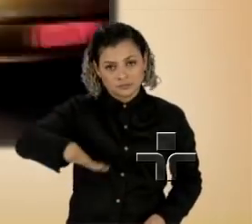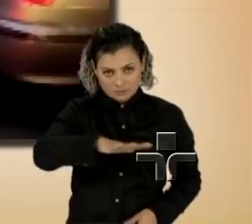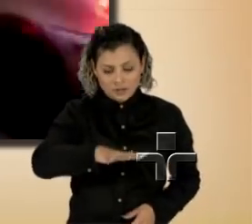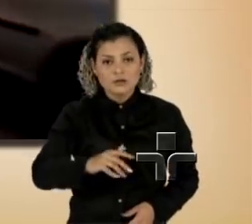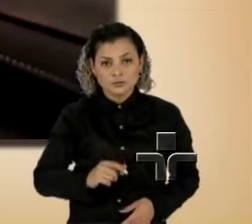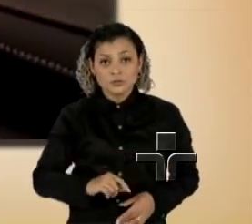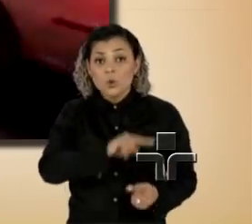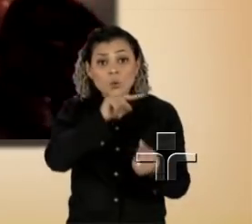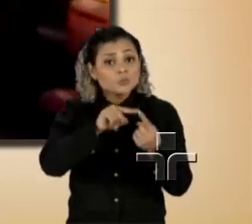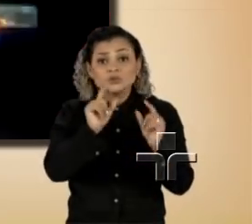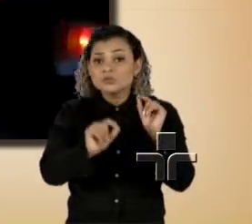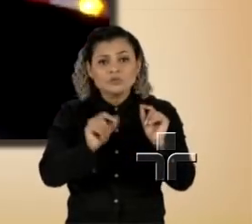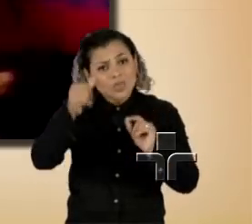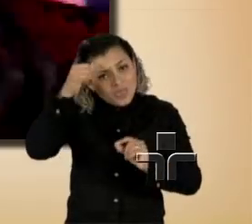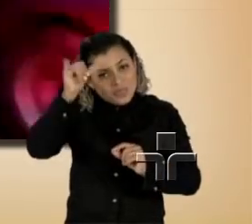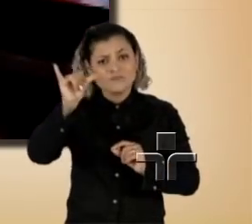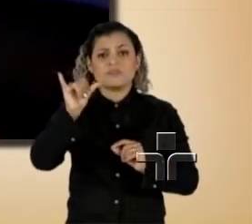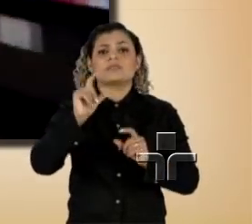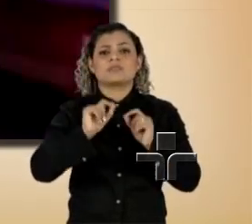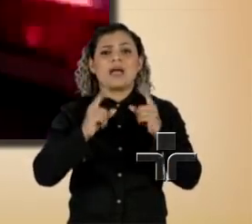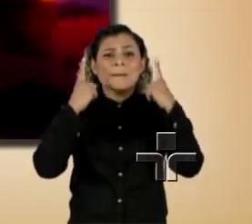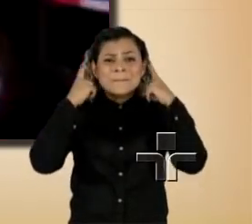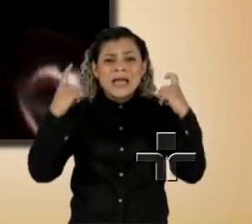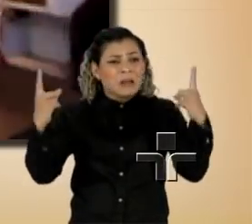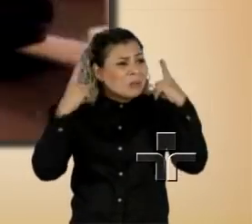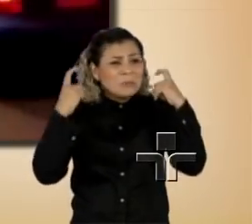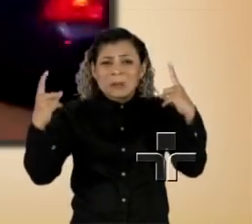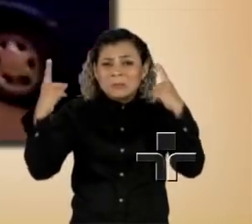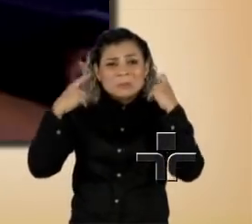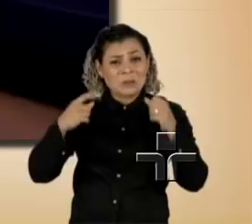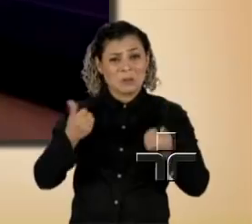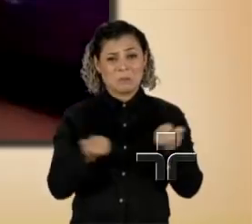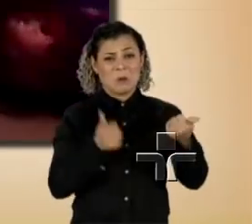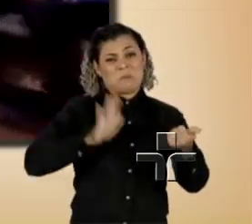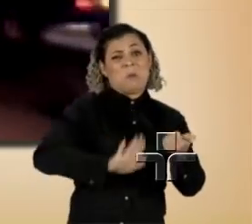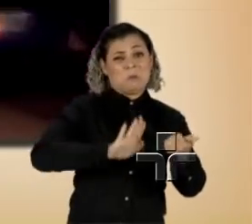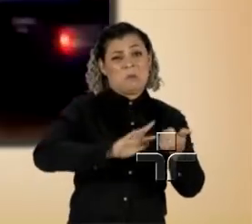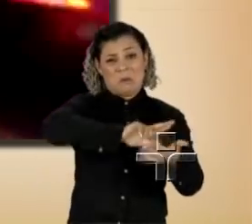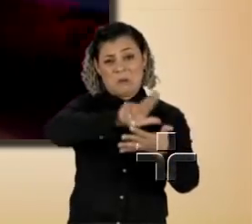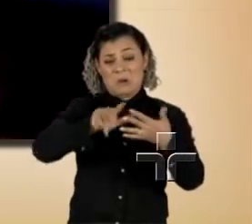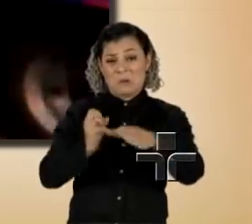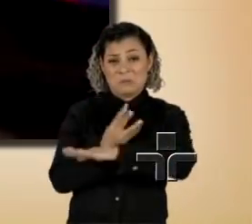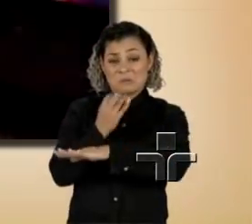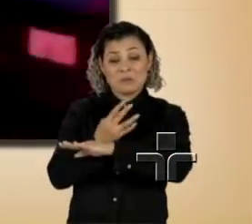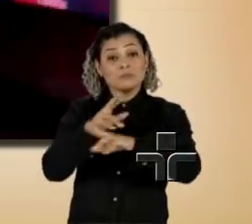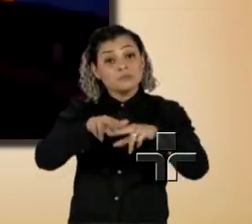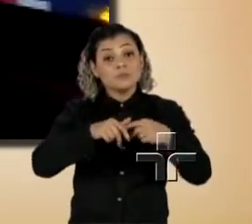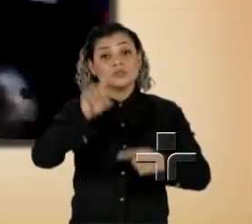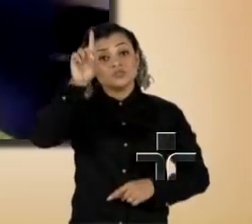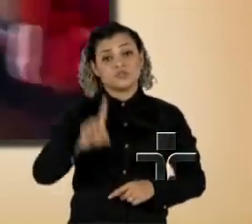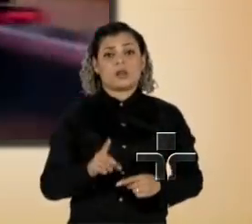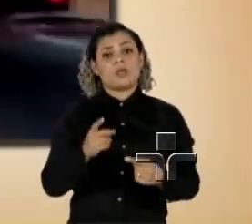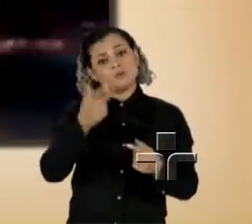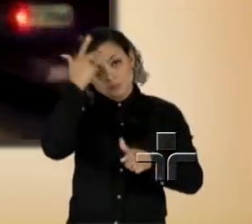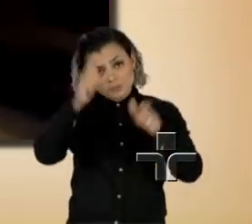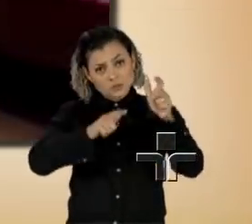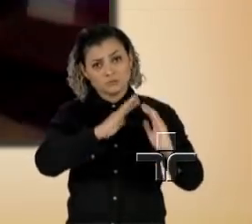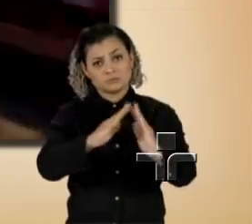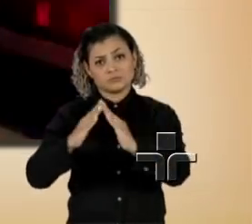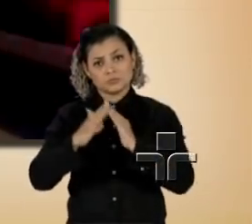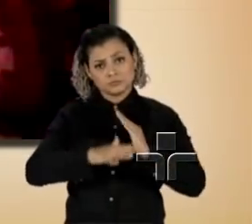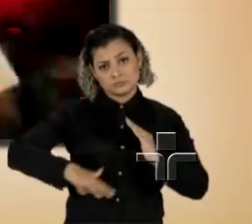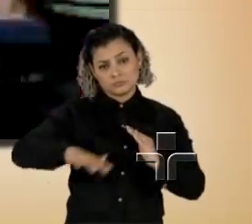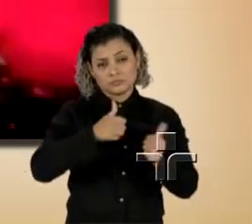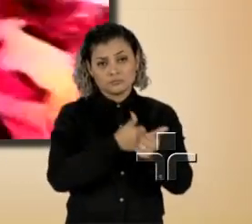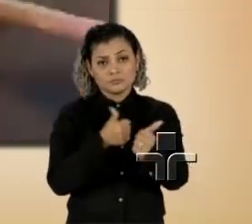ação tem o objetivo de evitar a emissão de barulho vindo dos carros e garantir o direito de ir e vir de moradores da região.